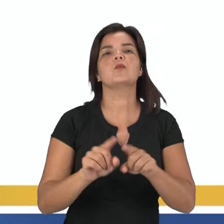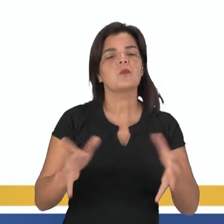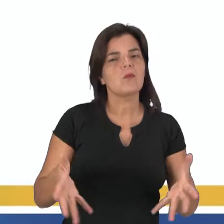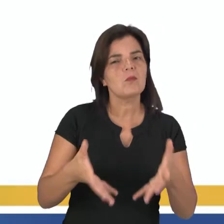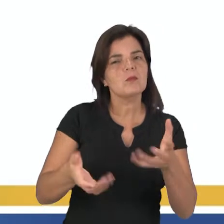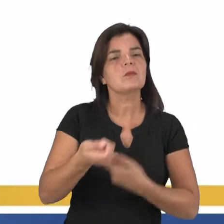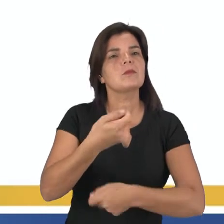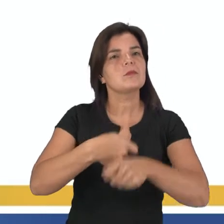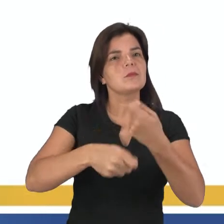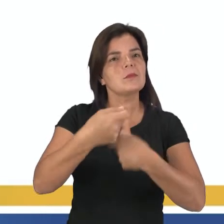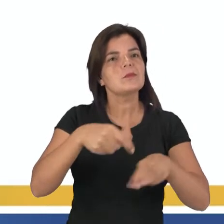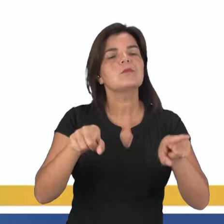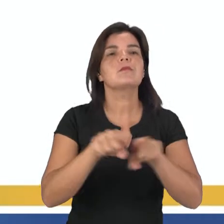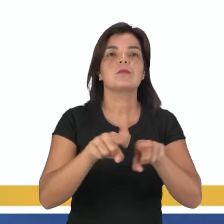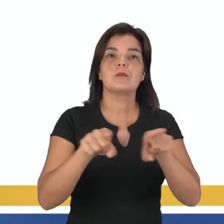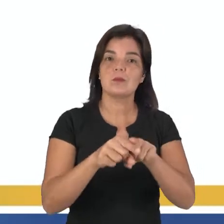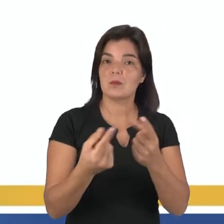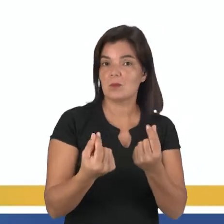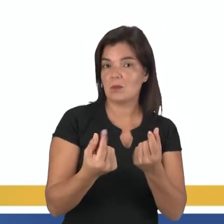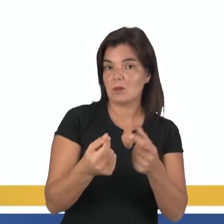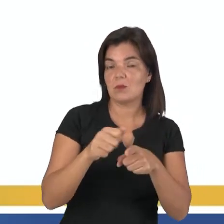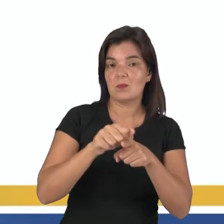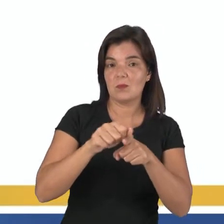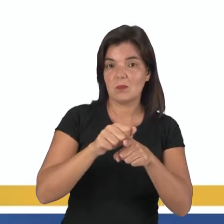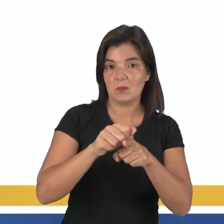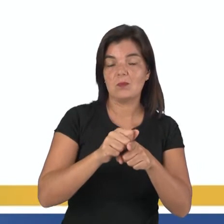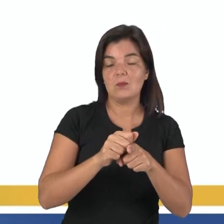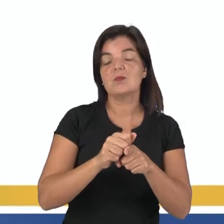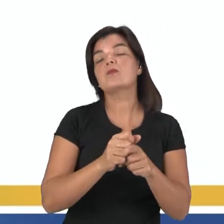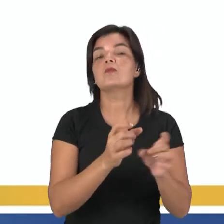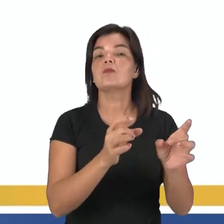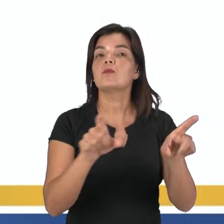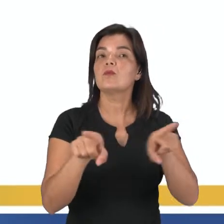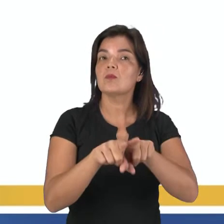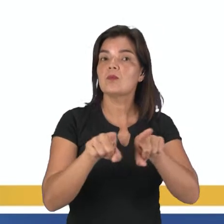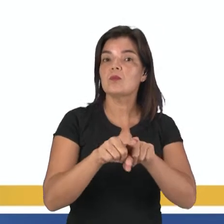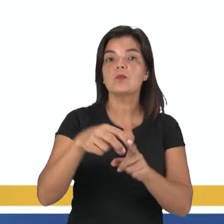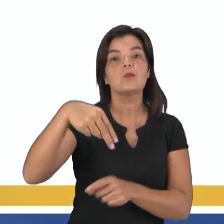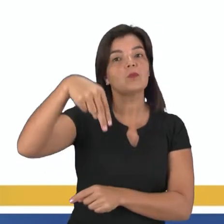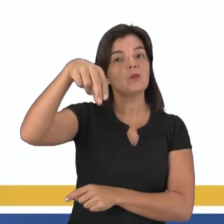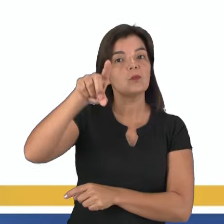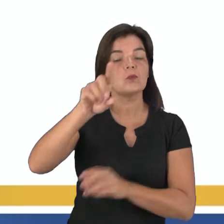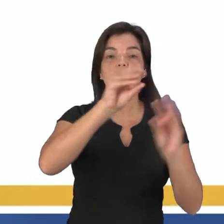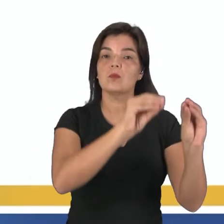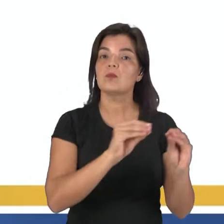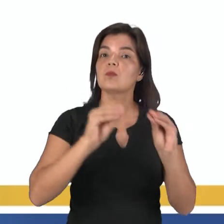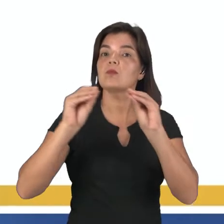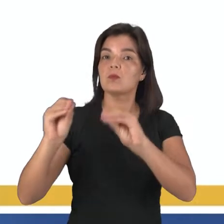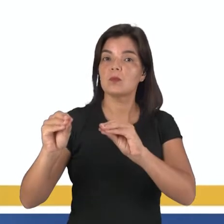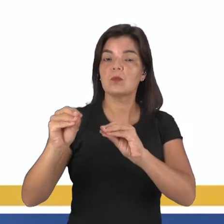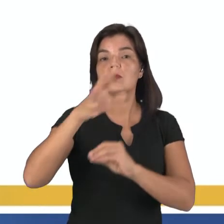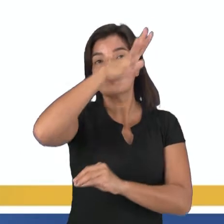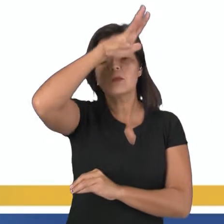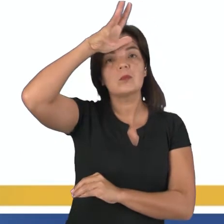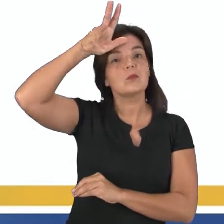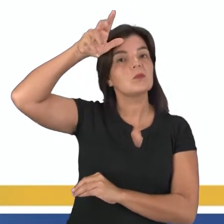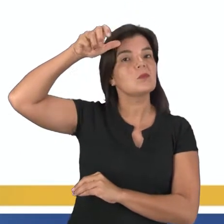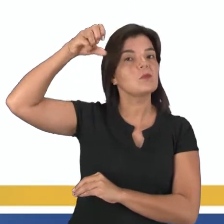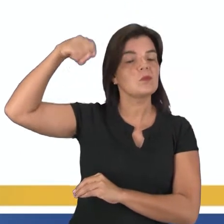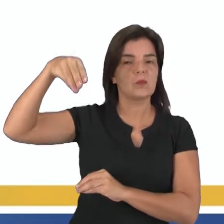econômico, motivado pelos preços da borracha no mercado externo, os nordestinos se deslocaram para a Amazônia,